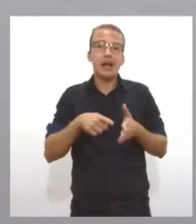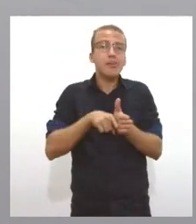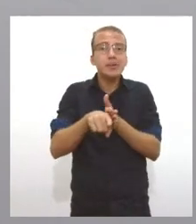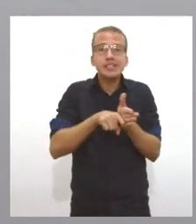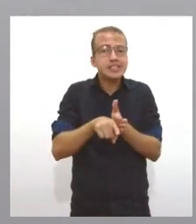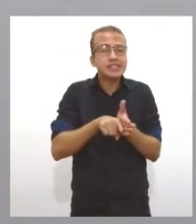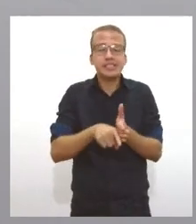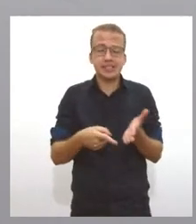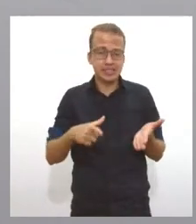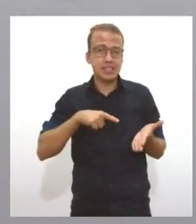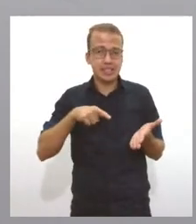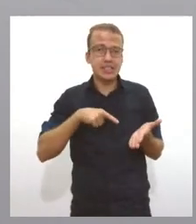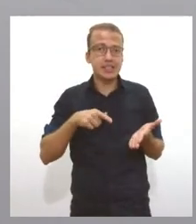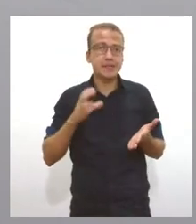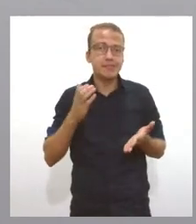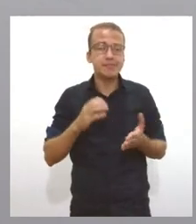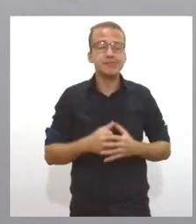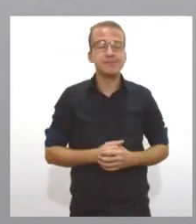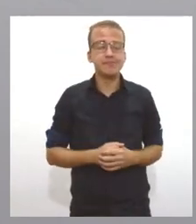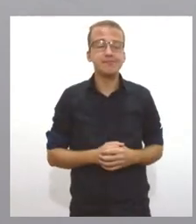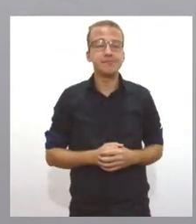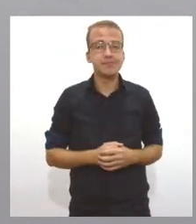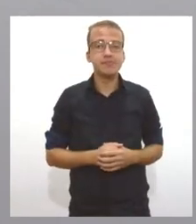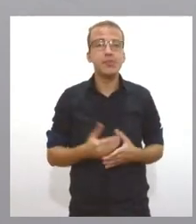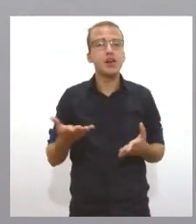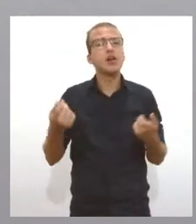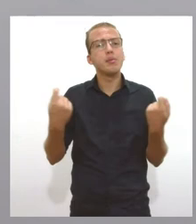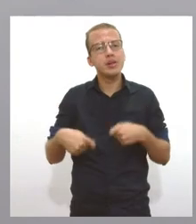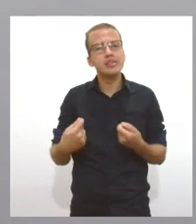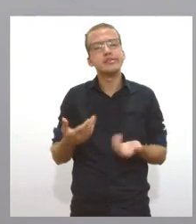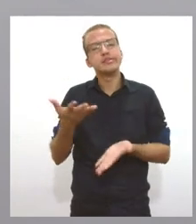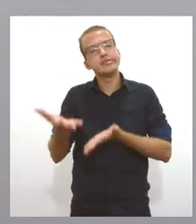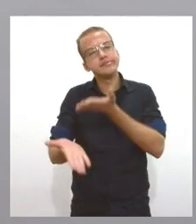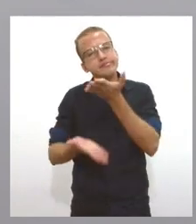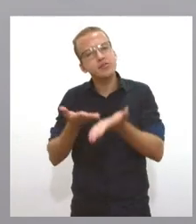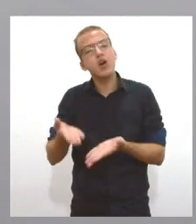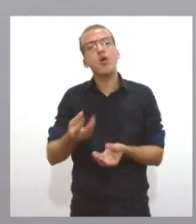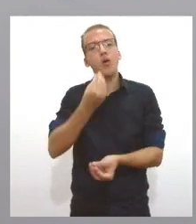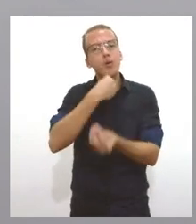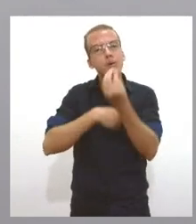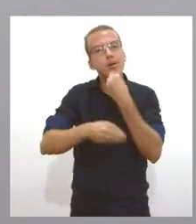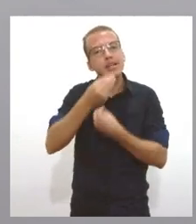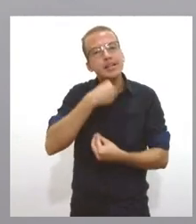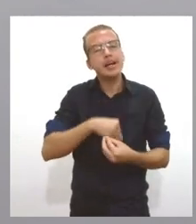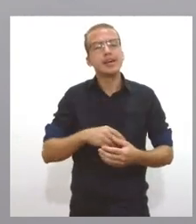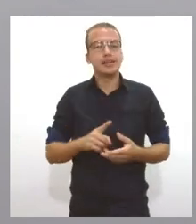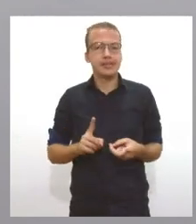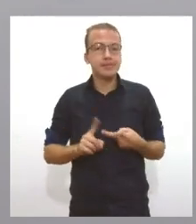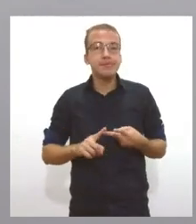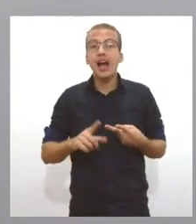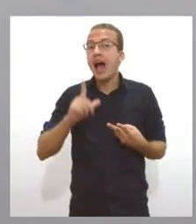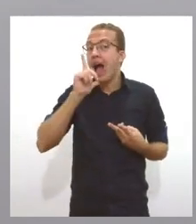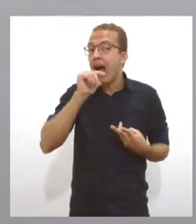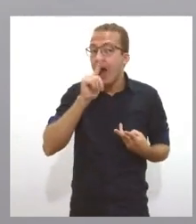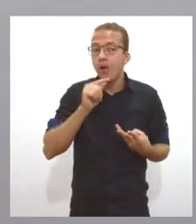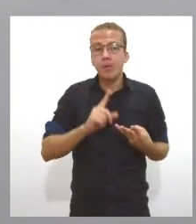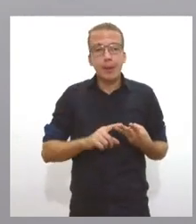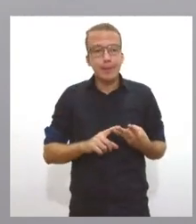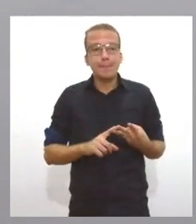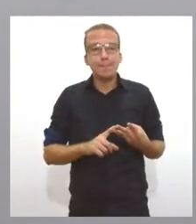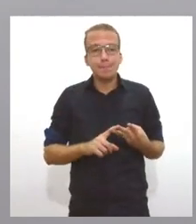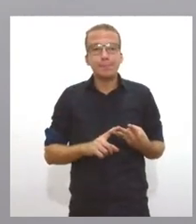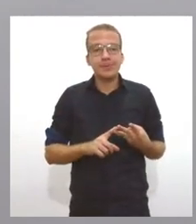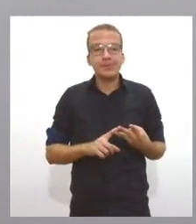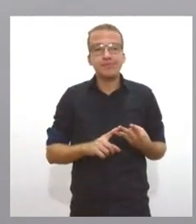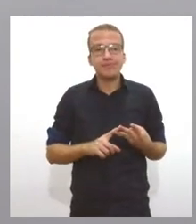científicas então ele precisa de cuidado de alimentação de água e ninguém